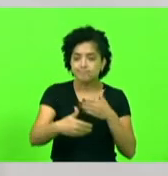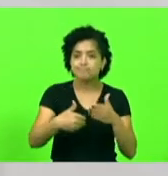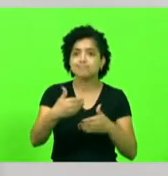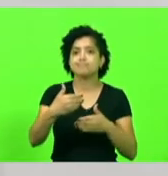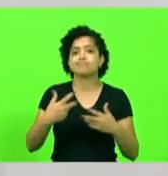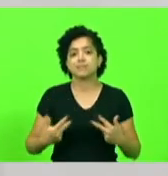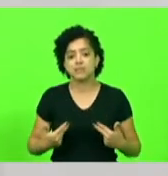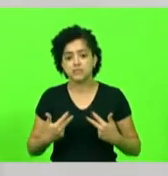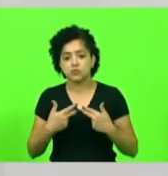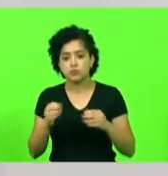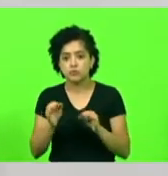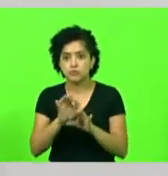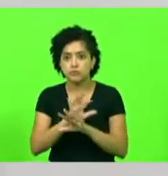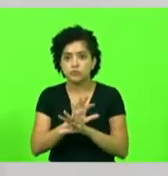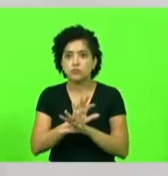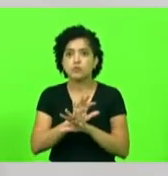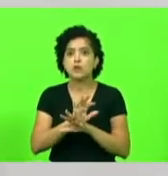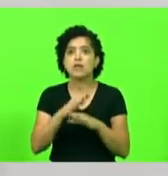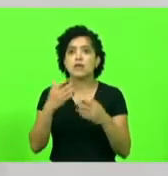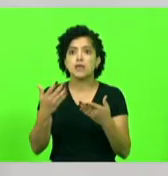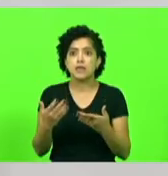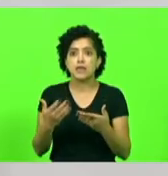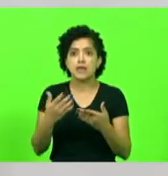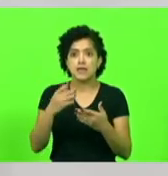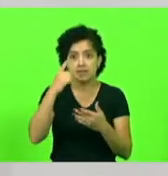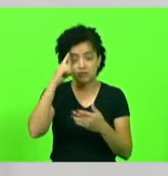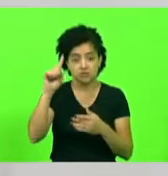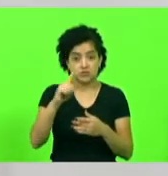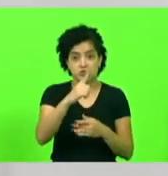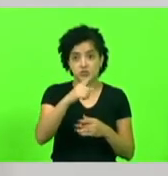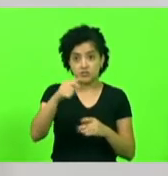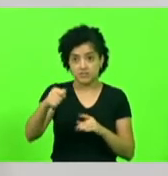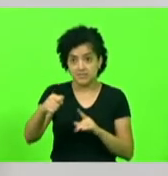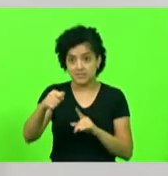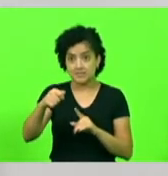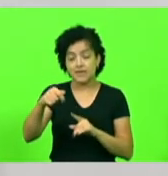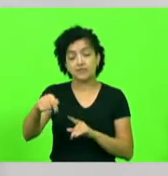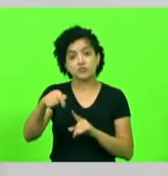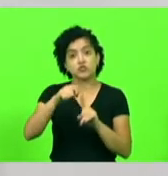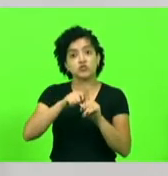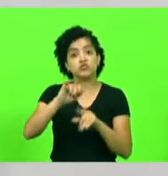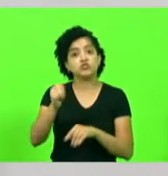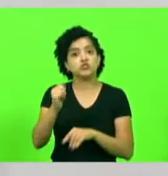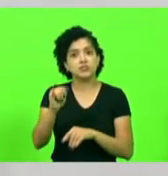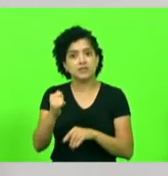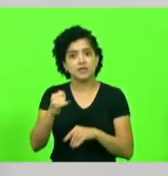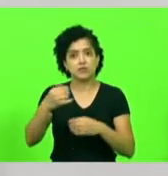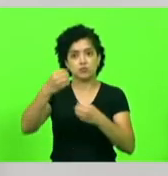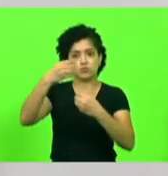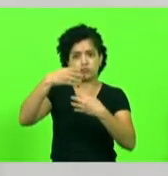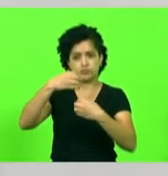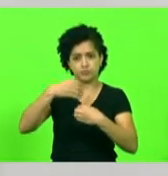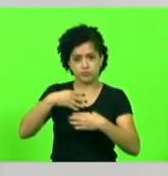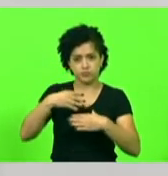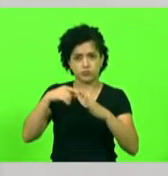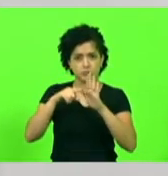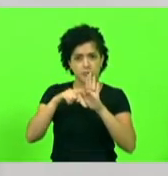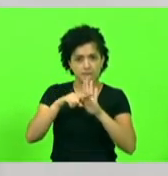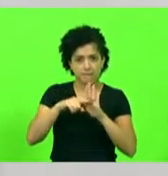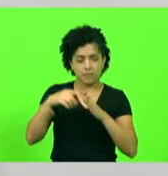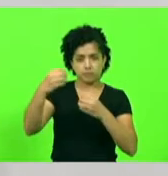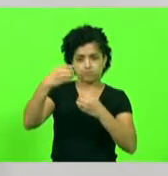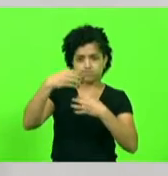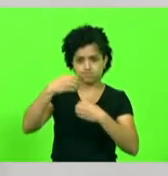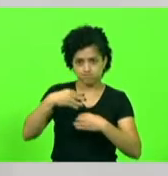cirurgia, eu comecei, em 17 de janeiro, a radioterapia. Foram 15 sessões de radioterapia no